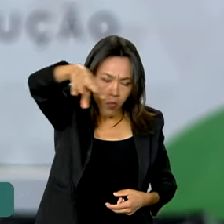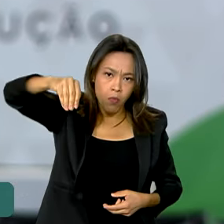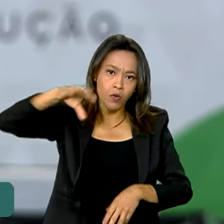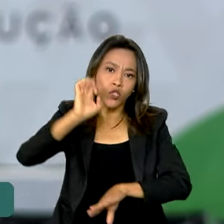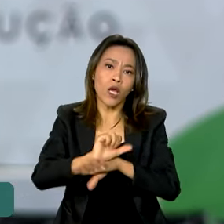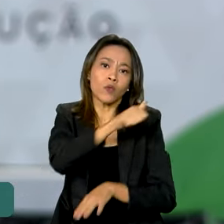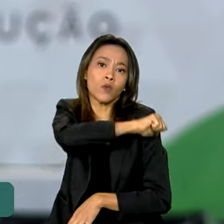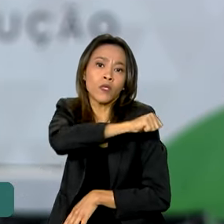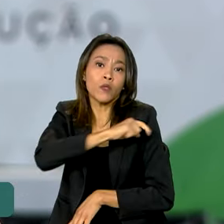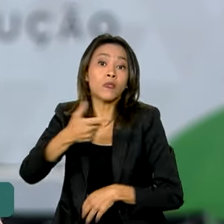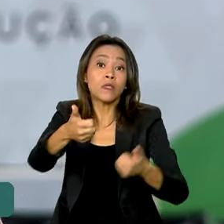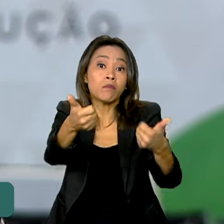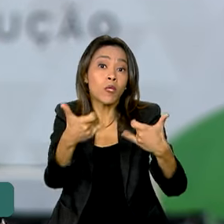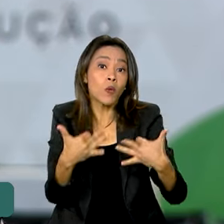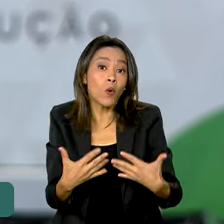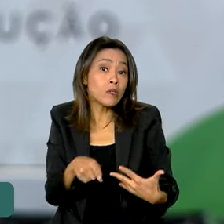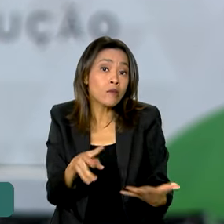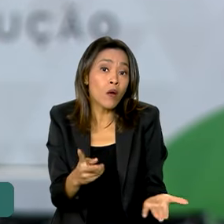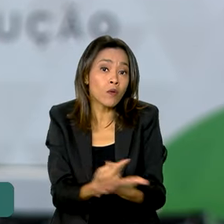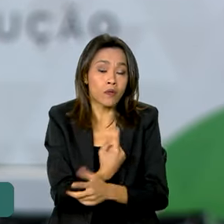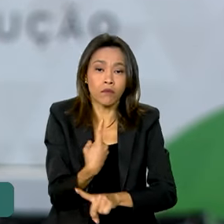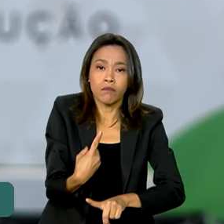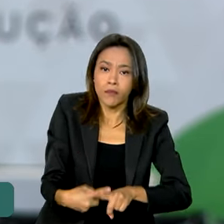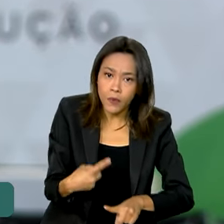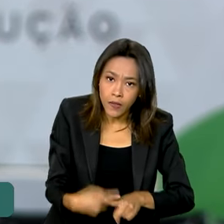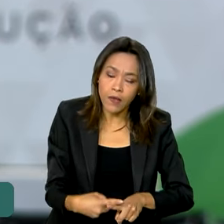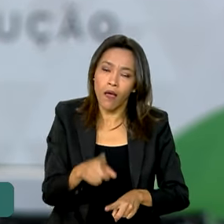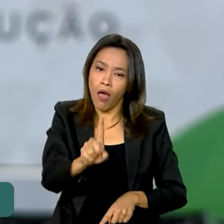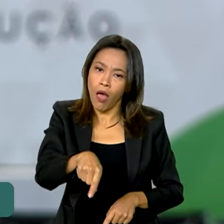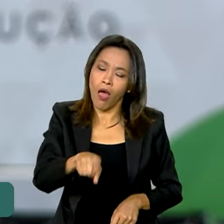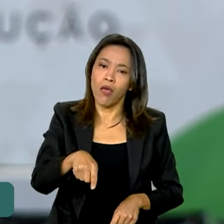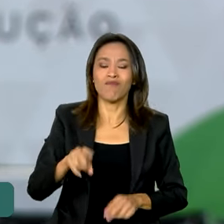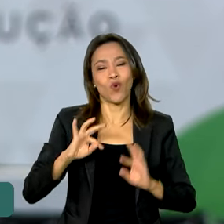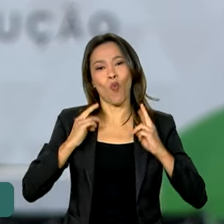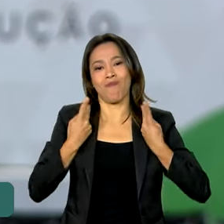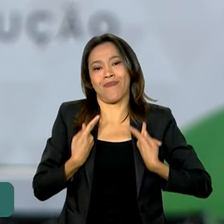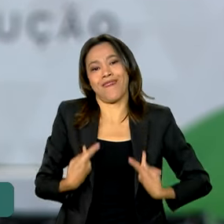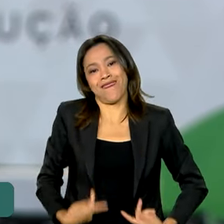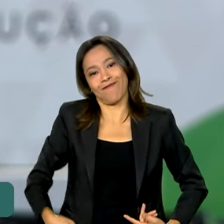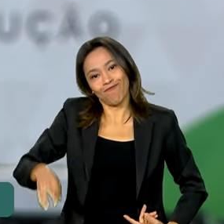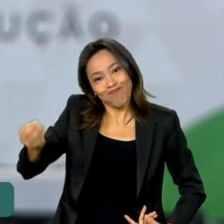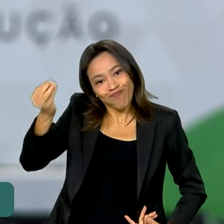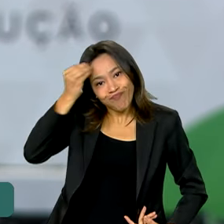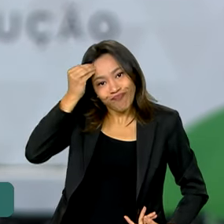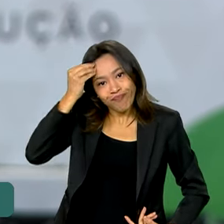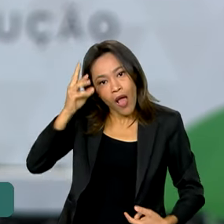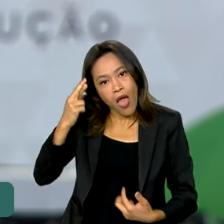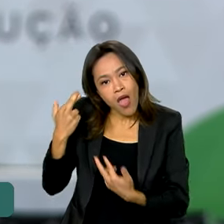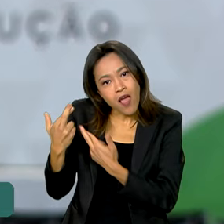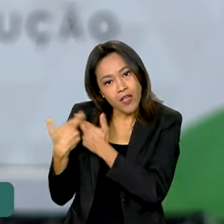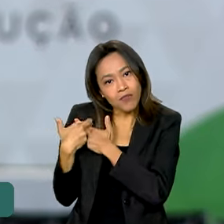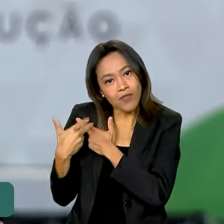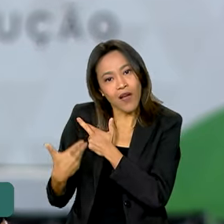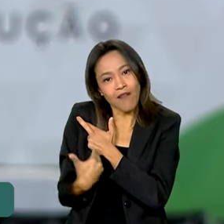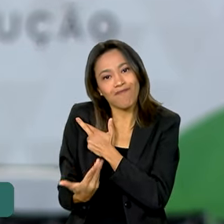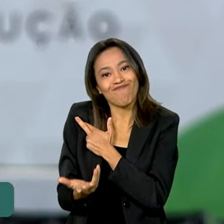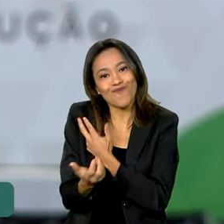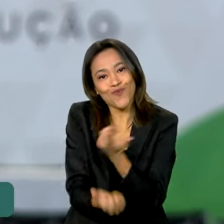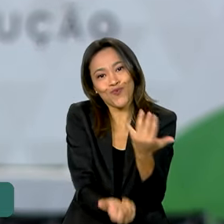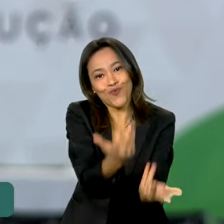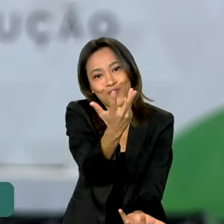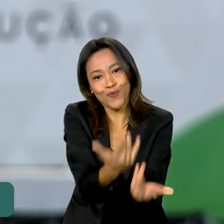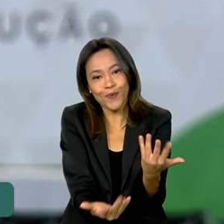os incêndios no bioma são causados principalmente por ações humanas. Os governos estaduais decretaram a proibição